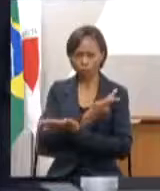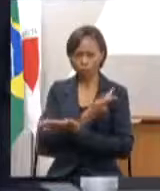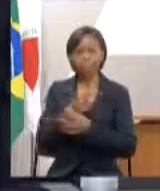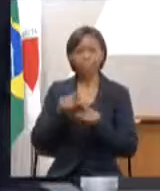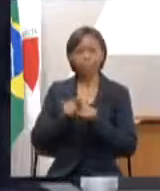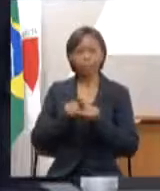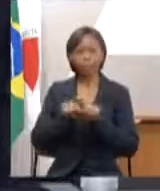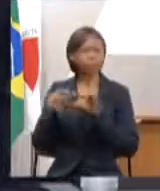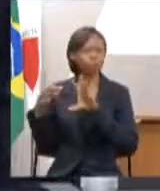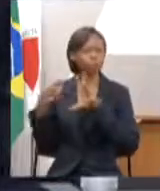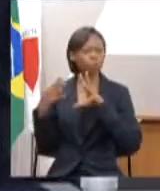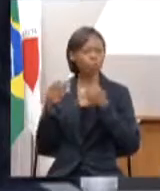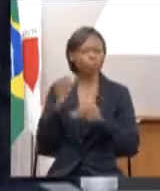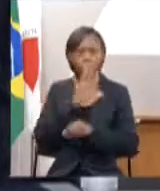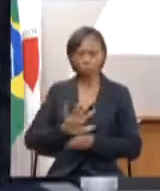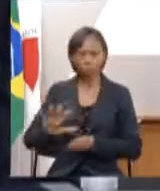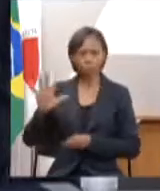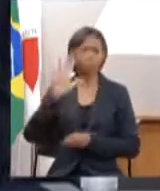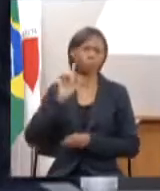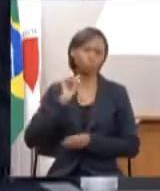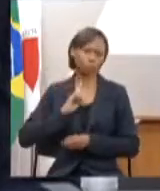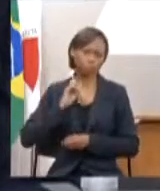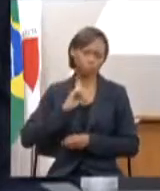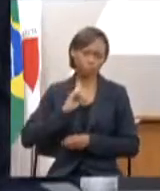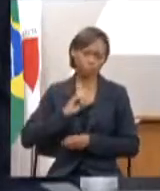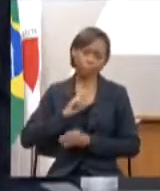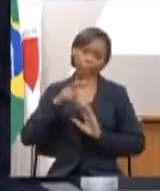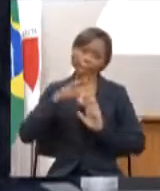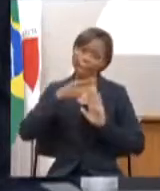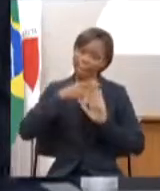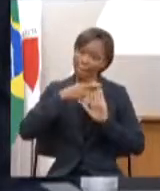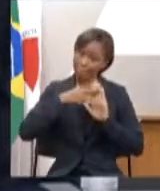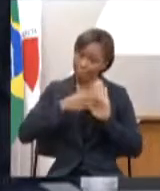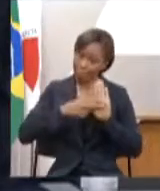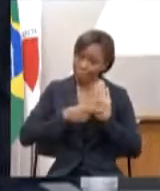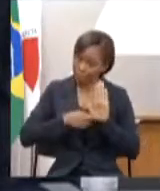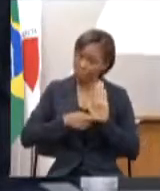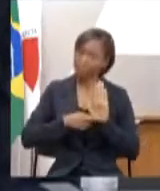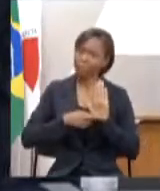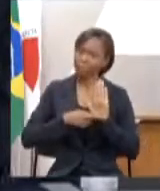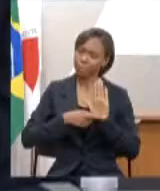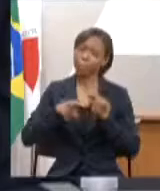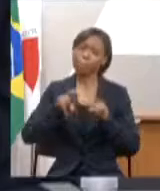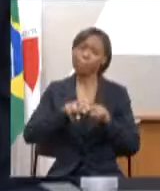de Minas Gerais então essa é a premissa por isso que foram colocados